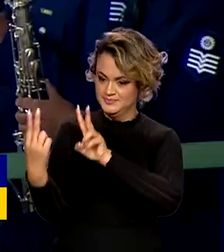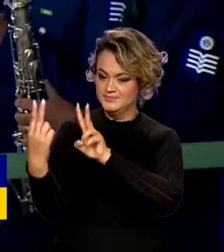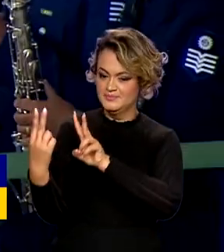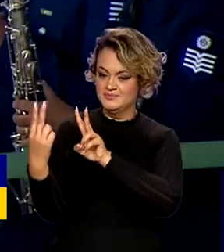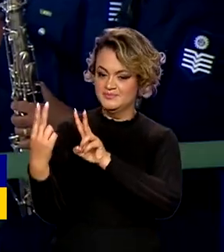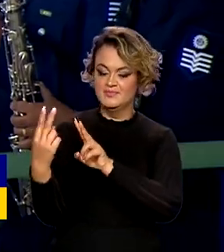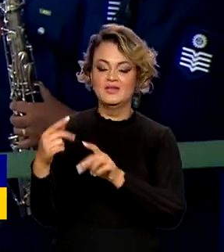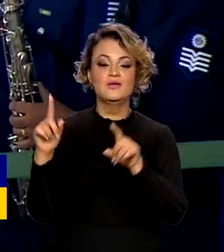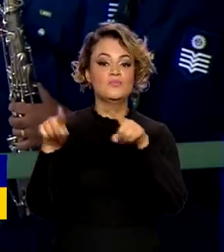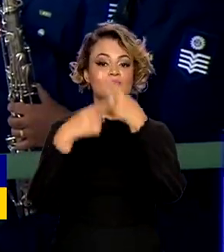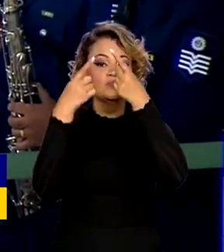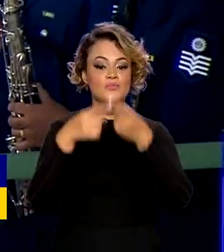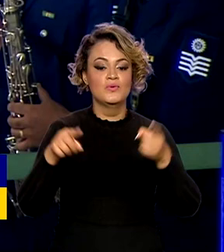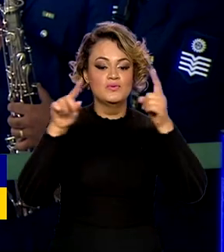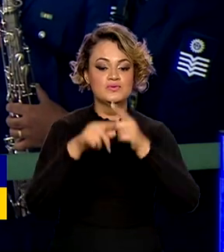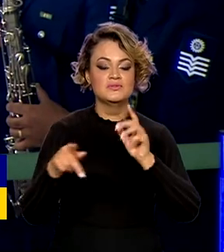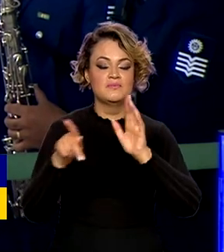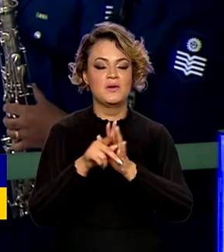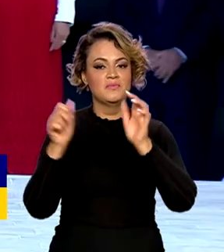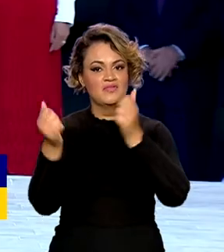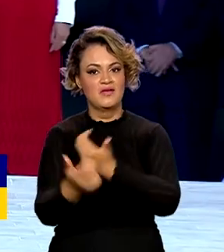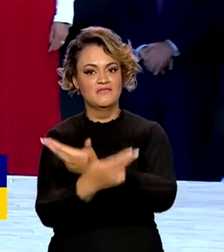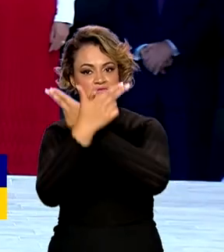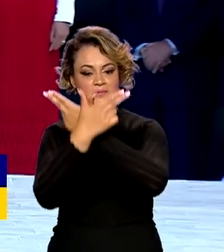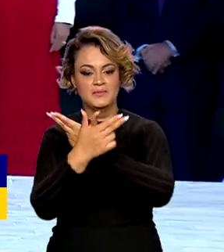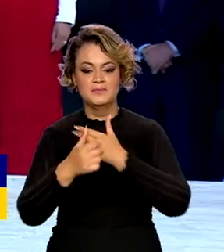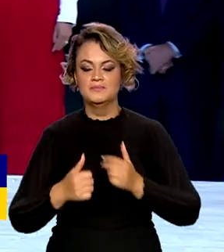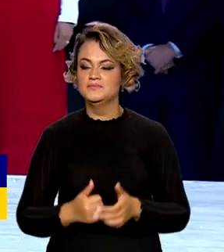ao som da Orquestra da Força Aérea Brasileira.